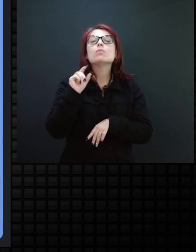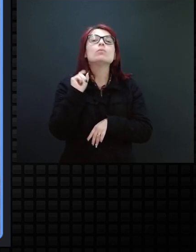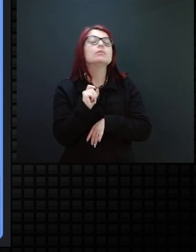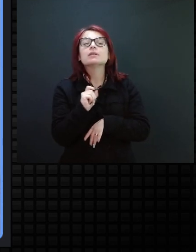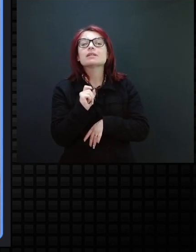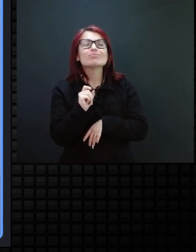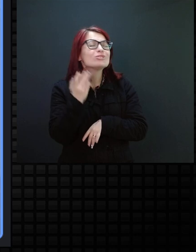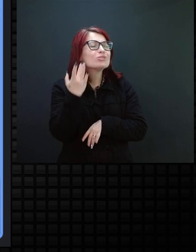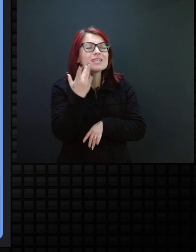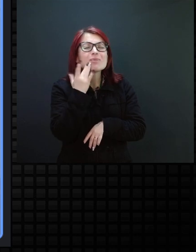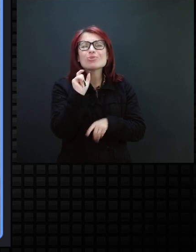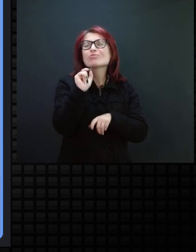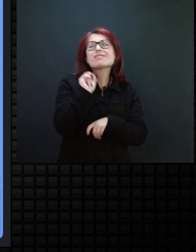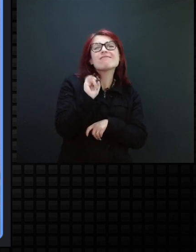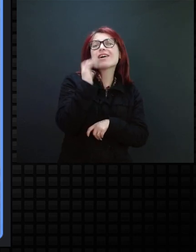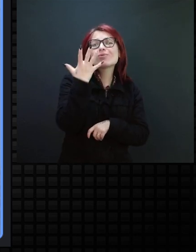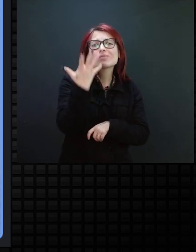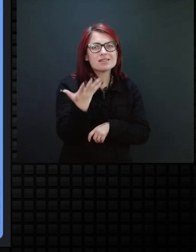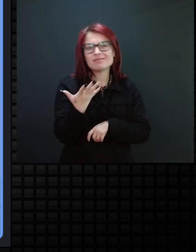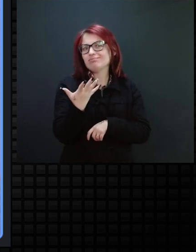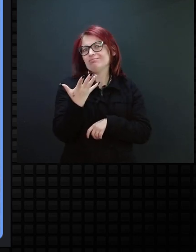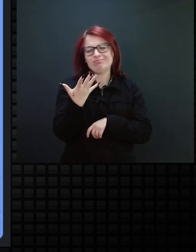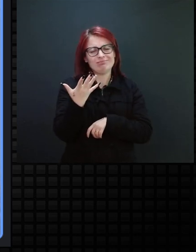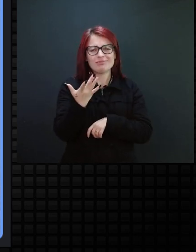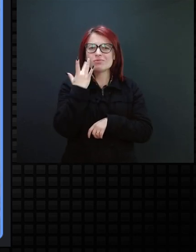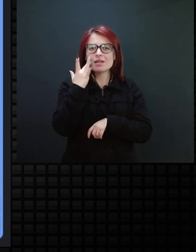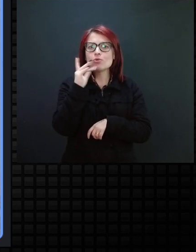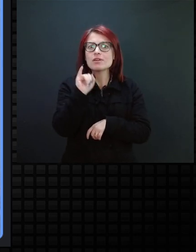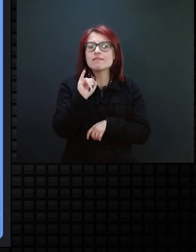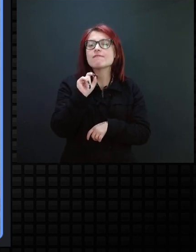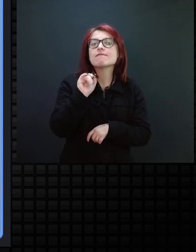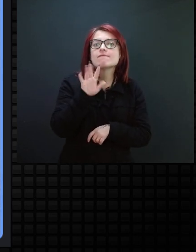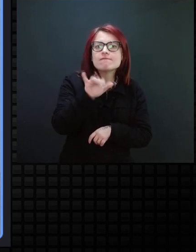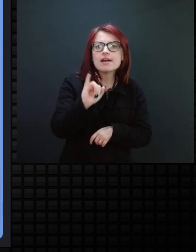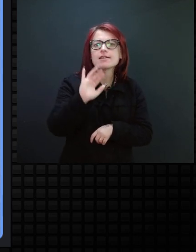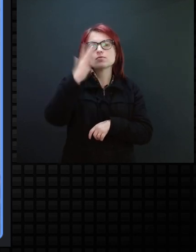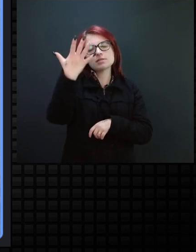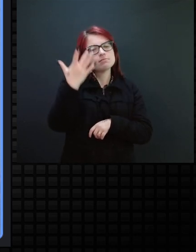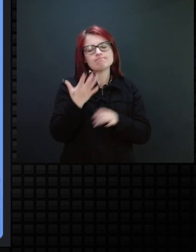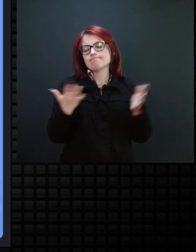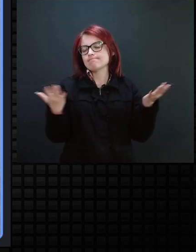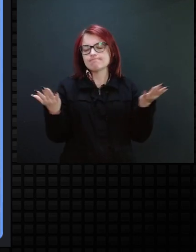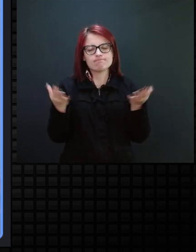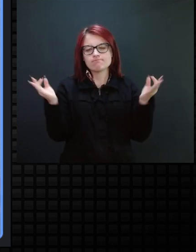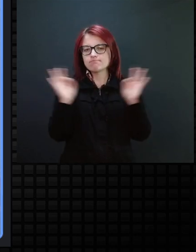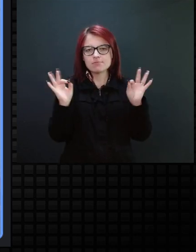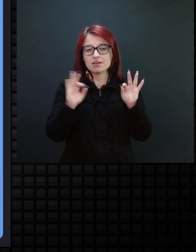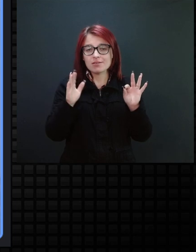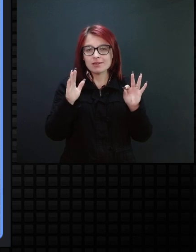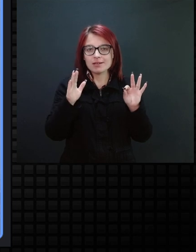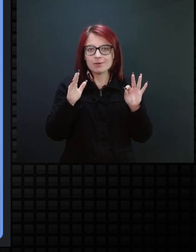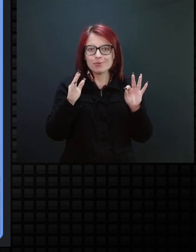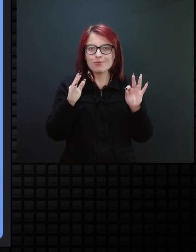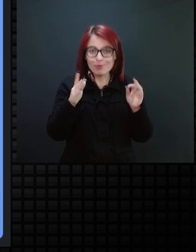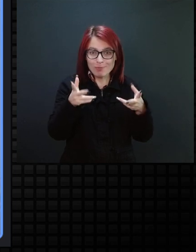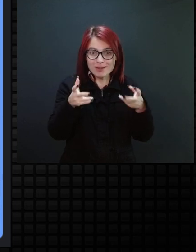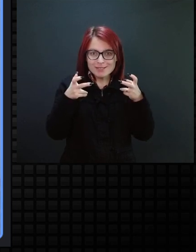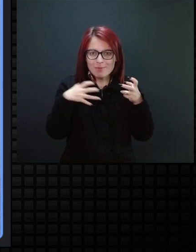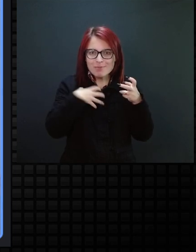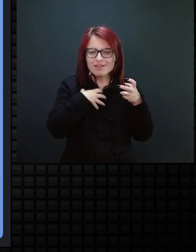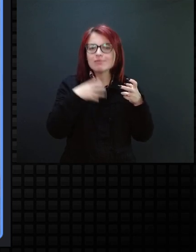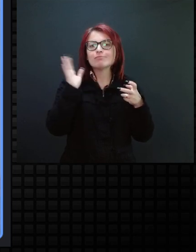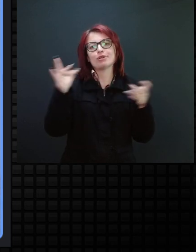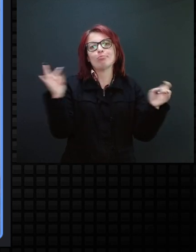vai acontecer e o que já aconteceu. Então, na verdade, quando o Van Dijk é posterior a isso,